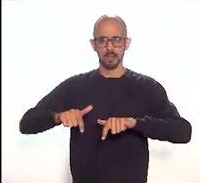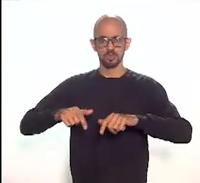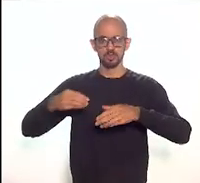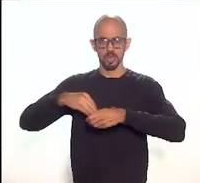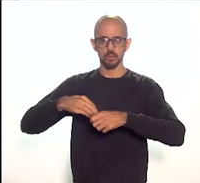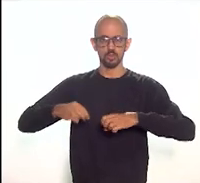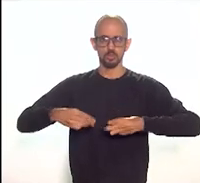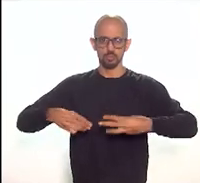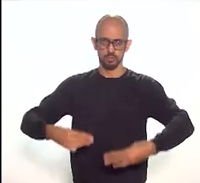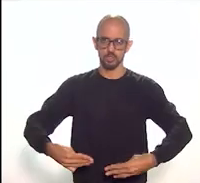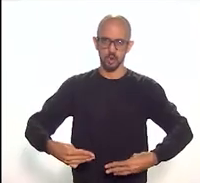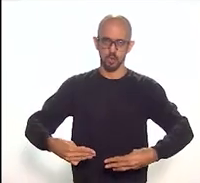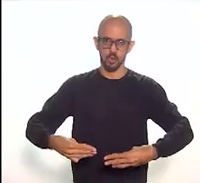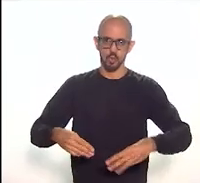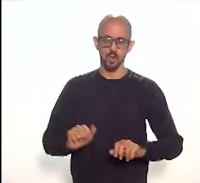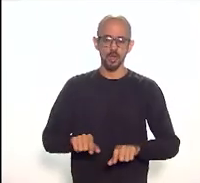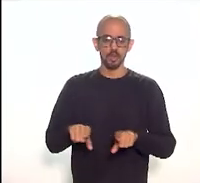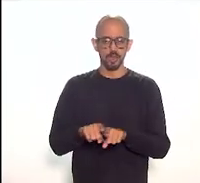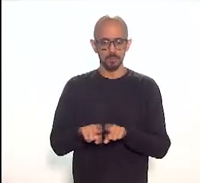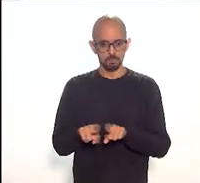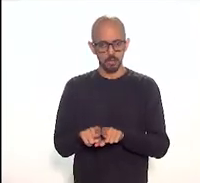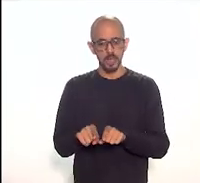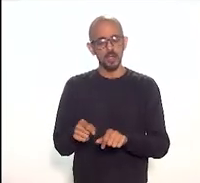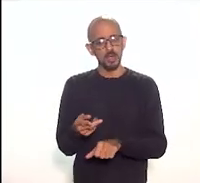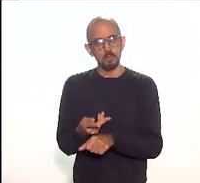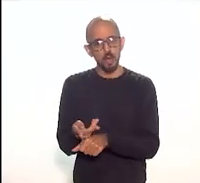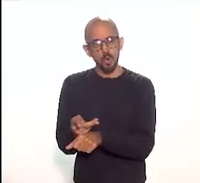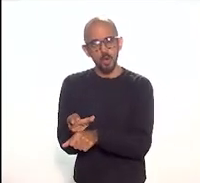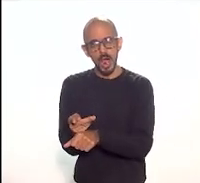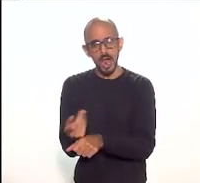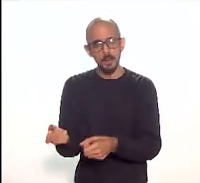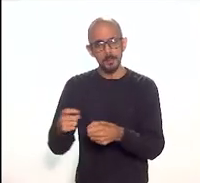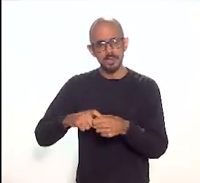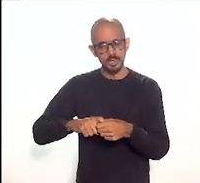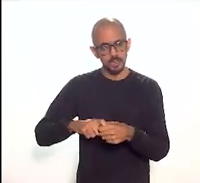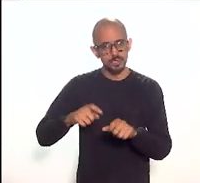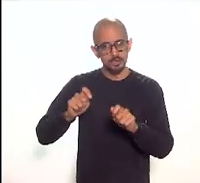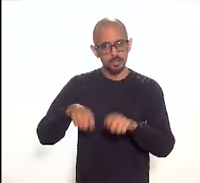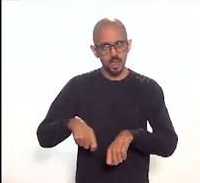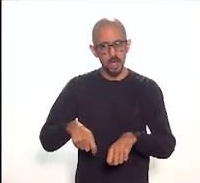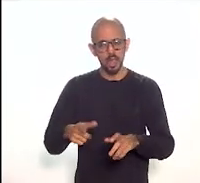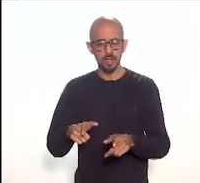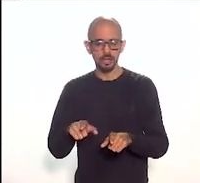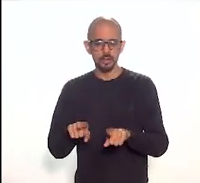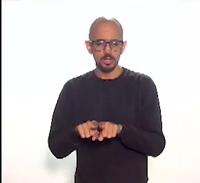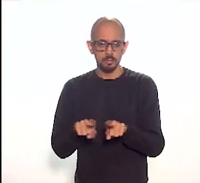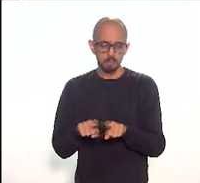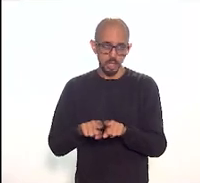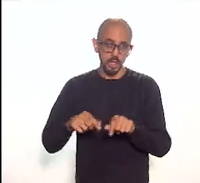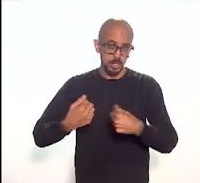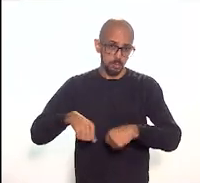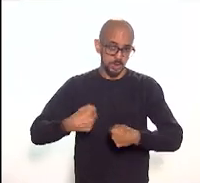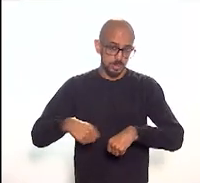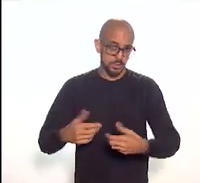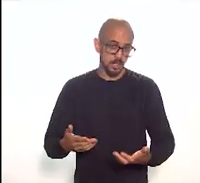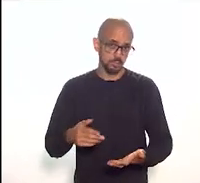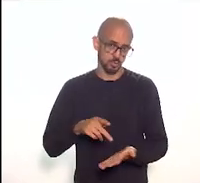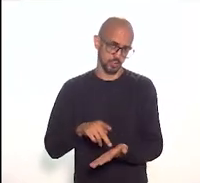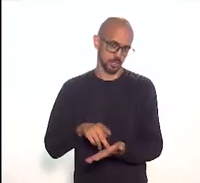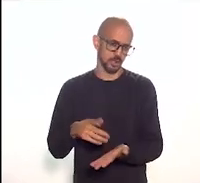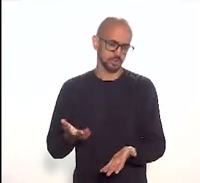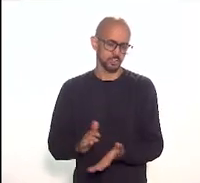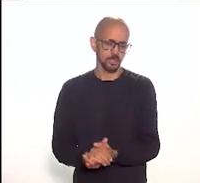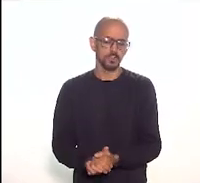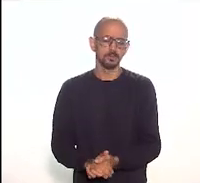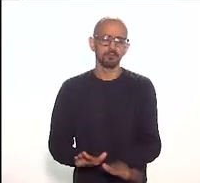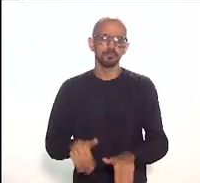e a partir daí então buscar as parcerias que são previstas e necessárias com relação